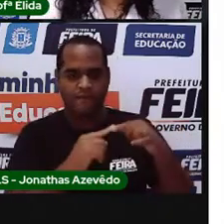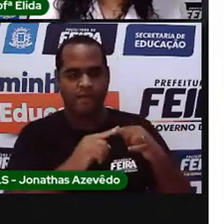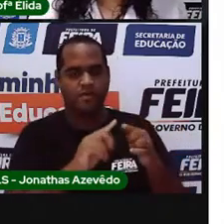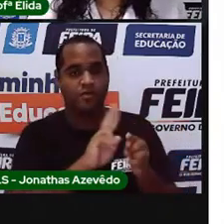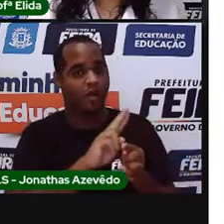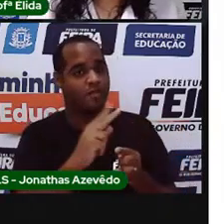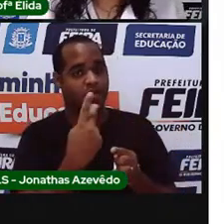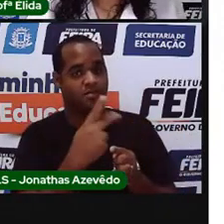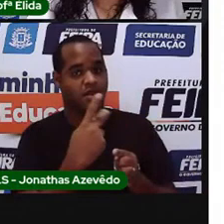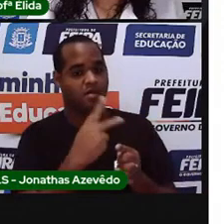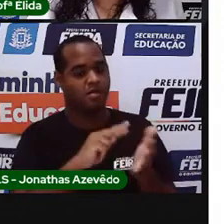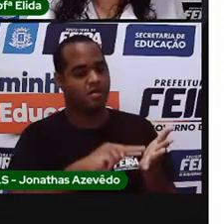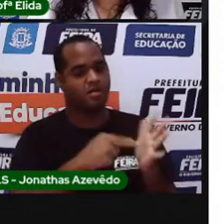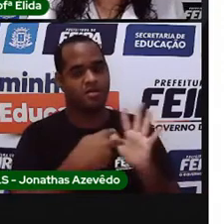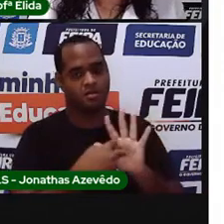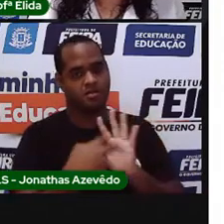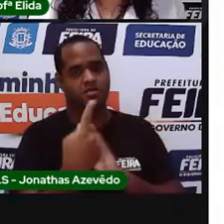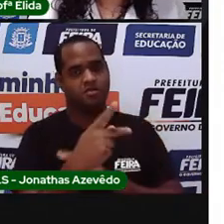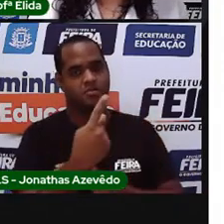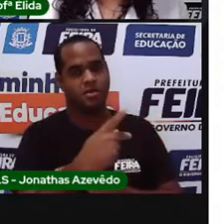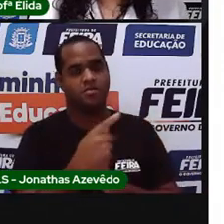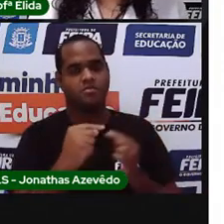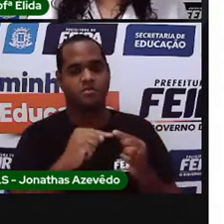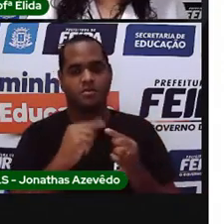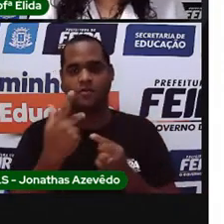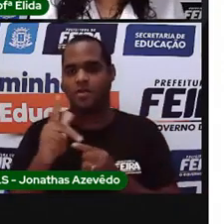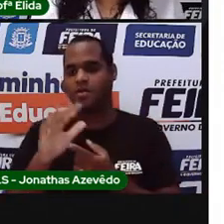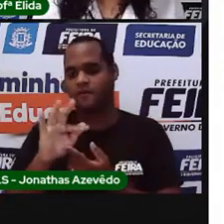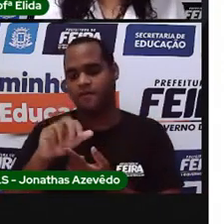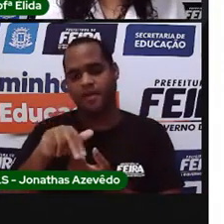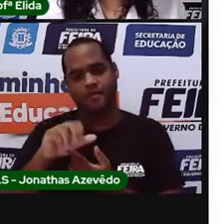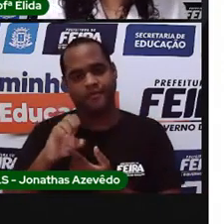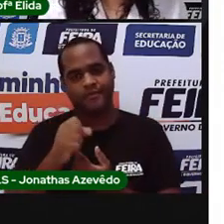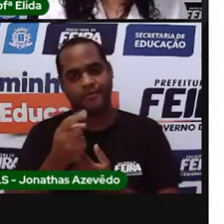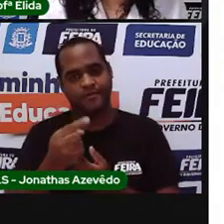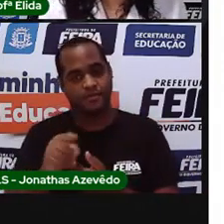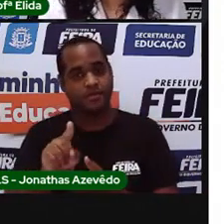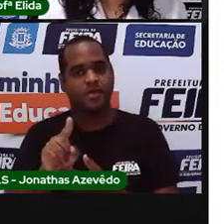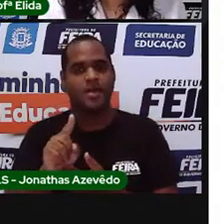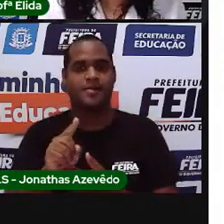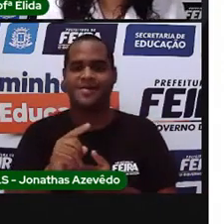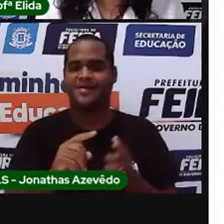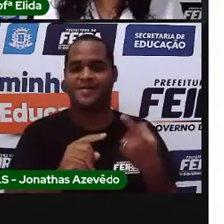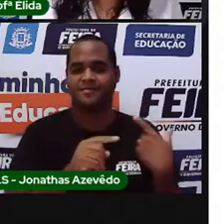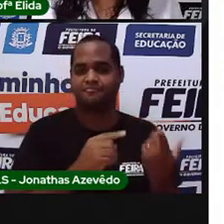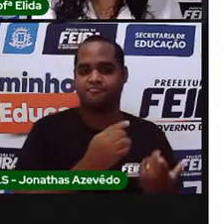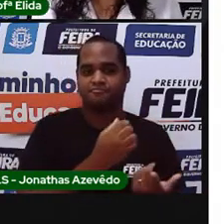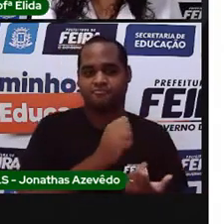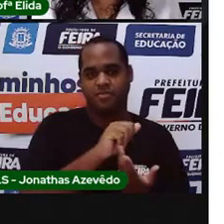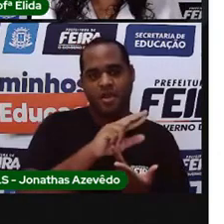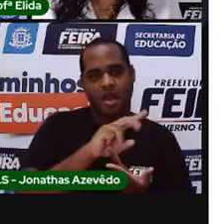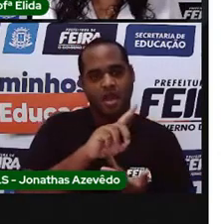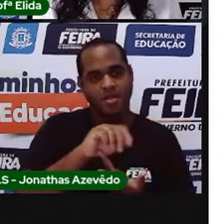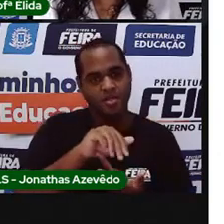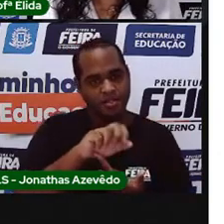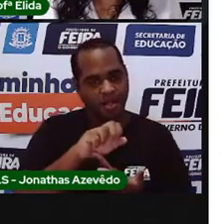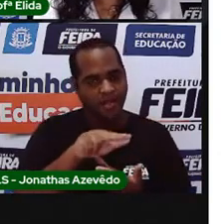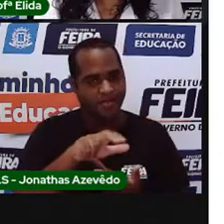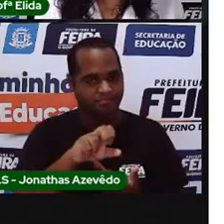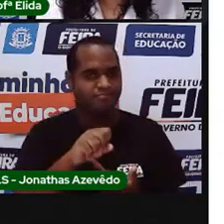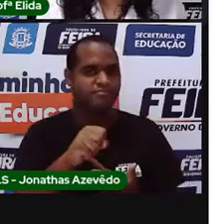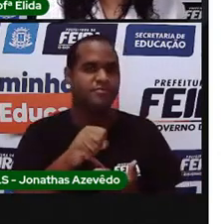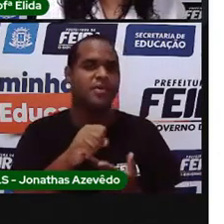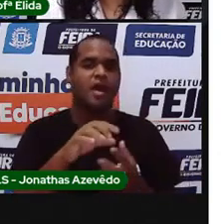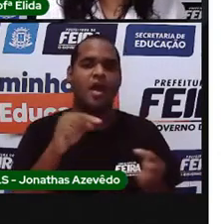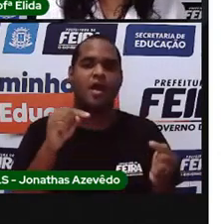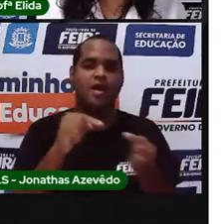nome para cada função. Olha só. Os números cardinais. Os números cardinais